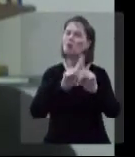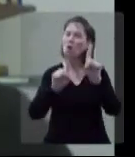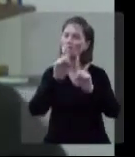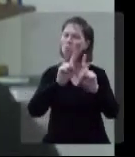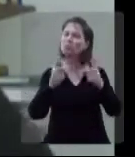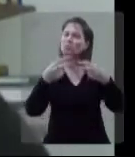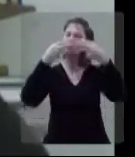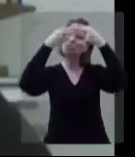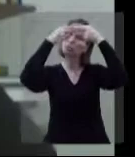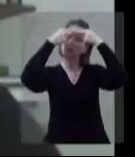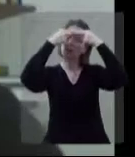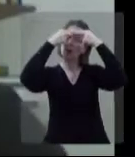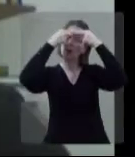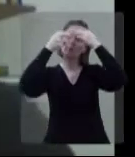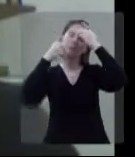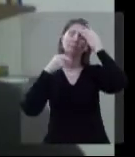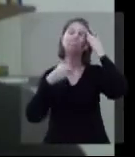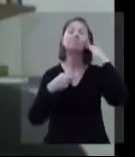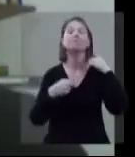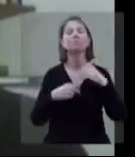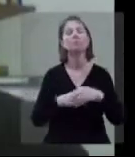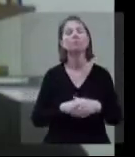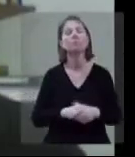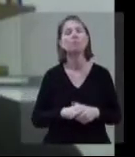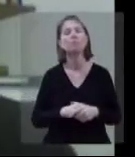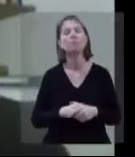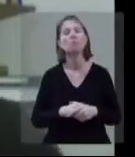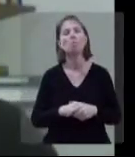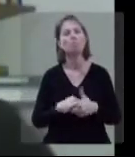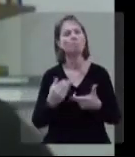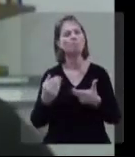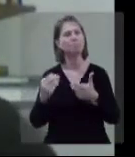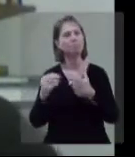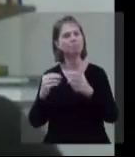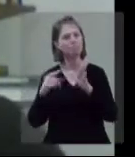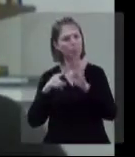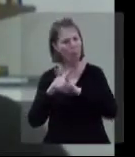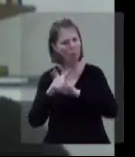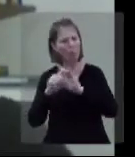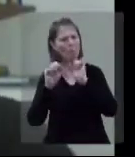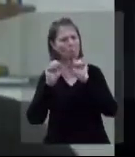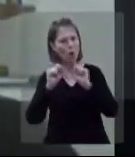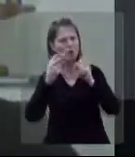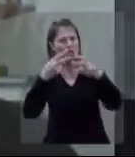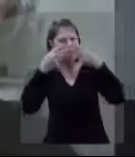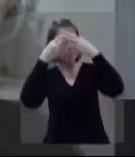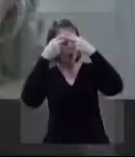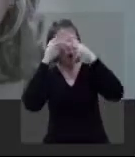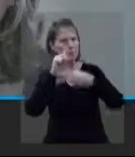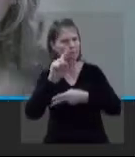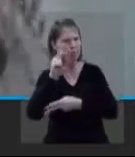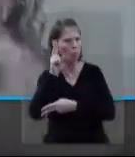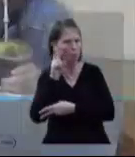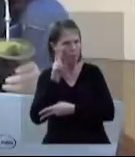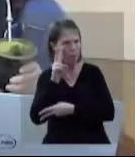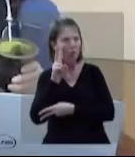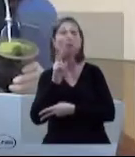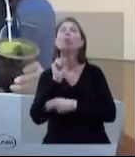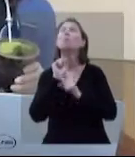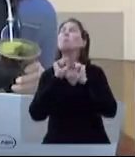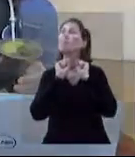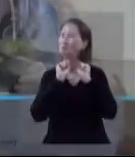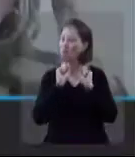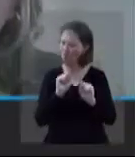antes e durante toda a vida, né? Isso pode ser configurado algumas situações como traumas, né? Então, a gente